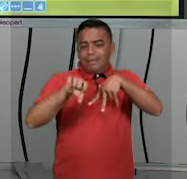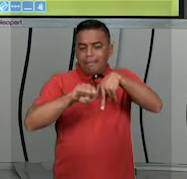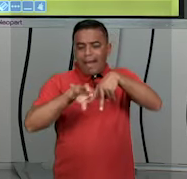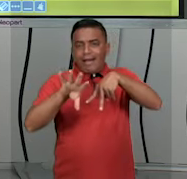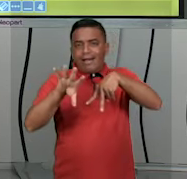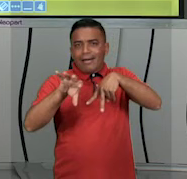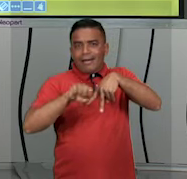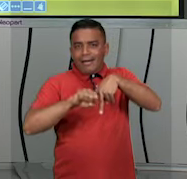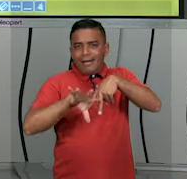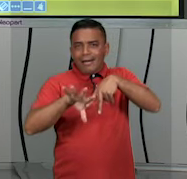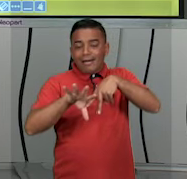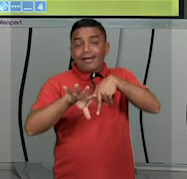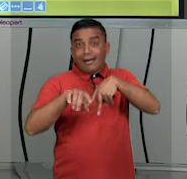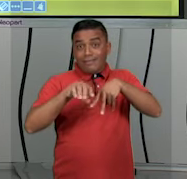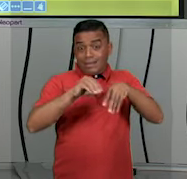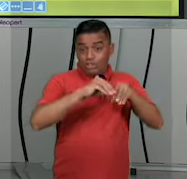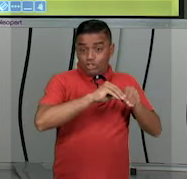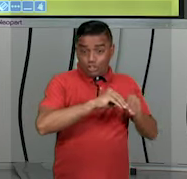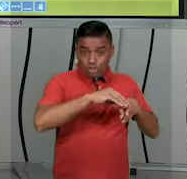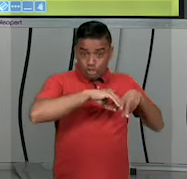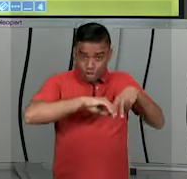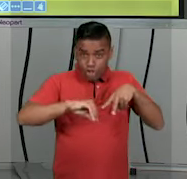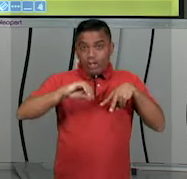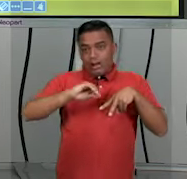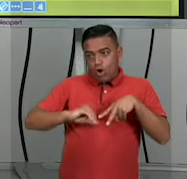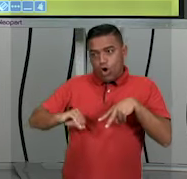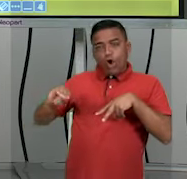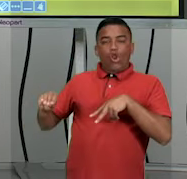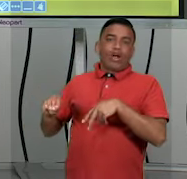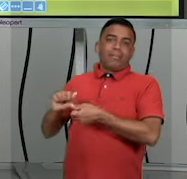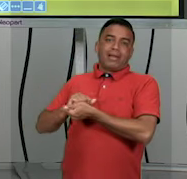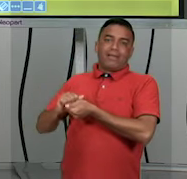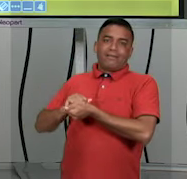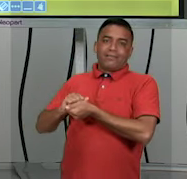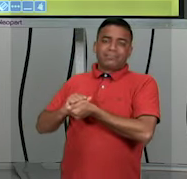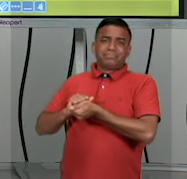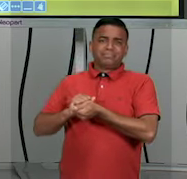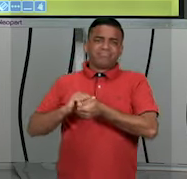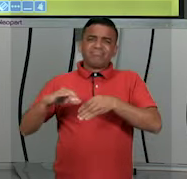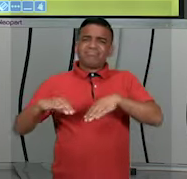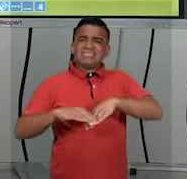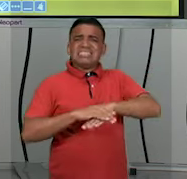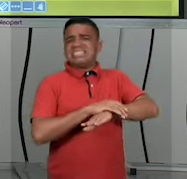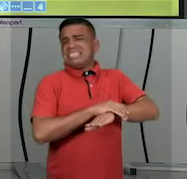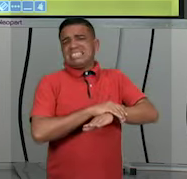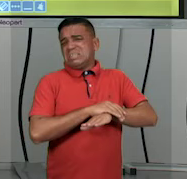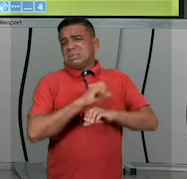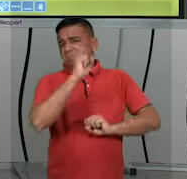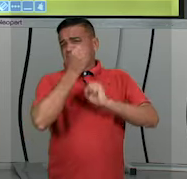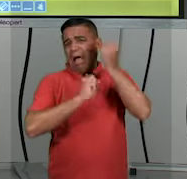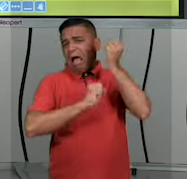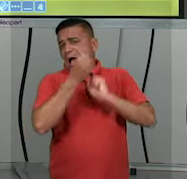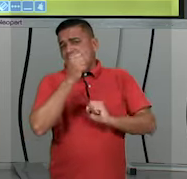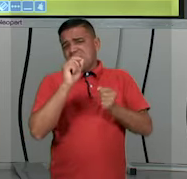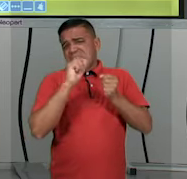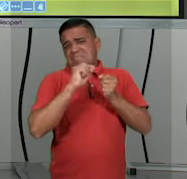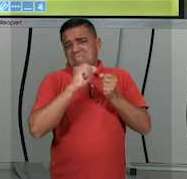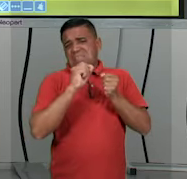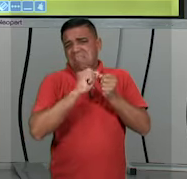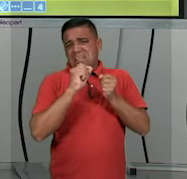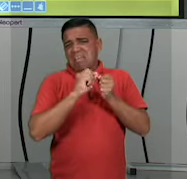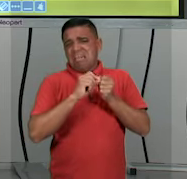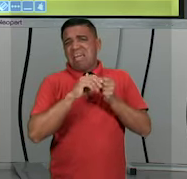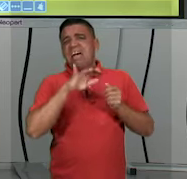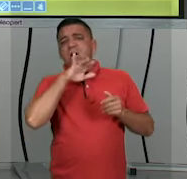colocar ela para lavar, depois você põe uma nova. Materiais sintéticos costumam abafar ali, não é legal não. Outra coisa